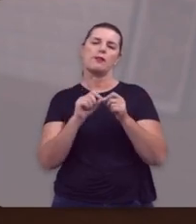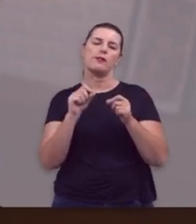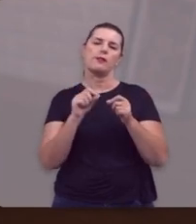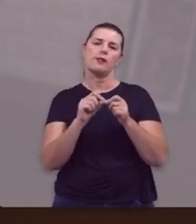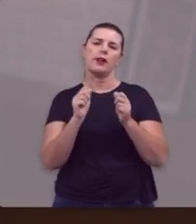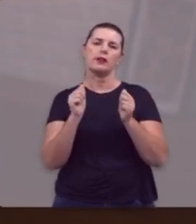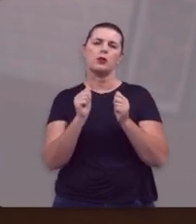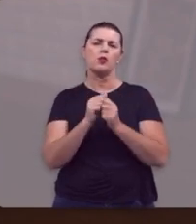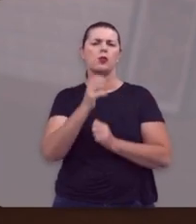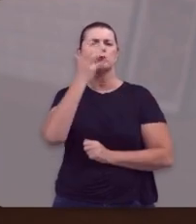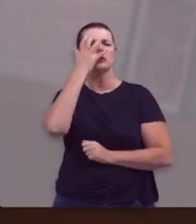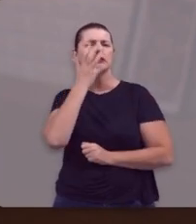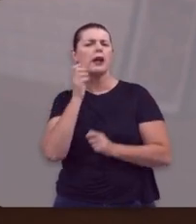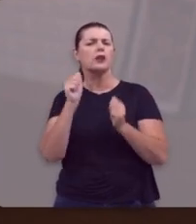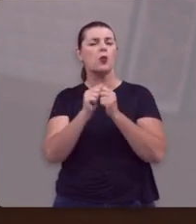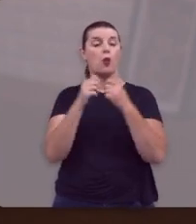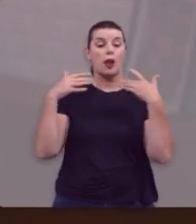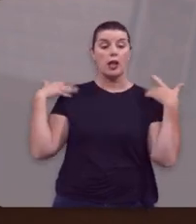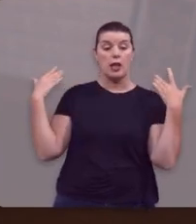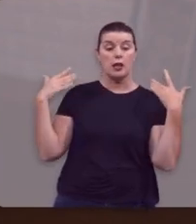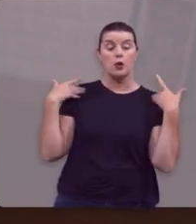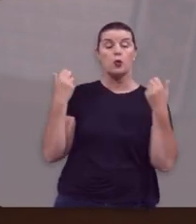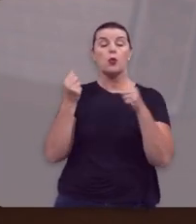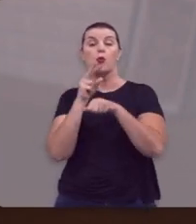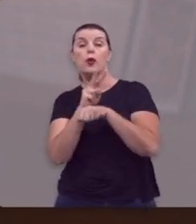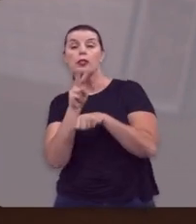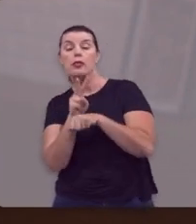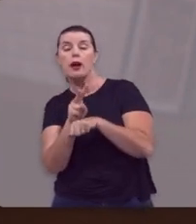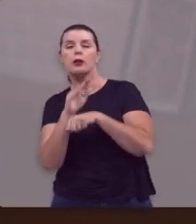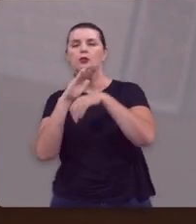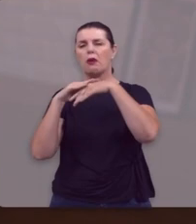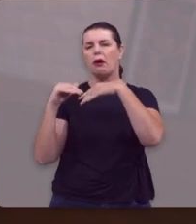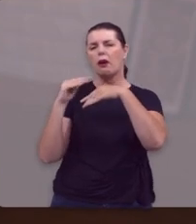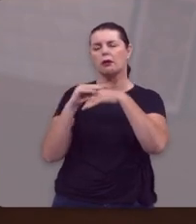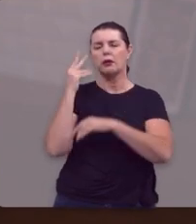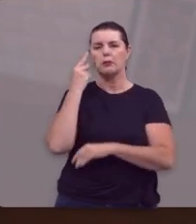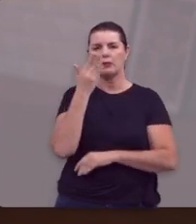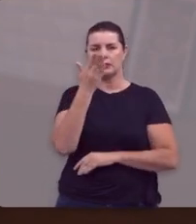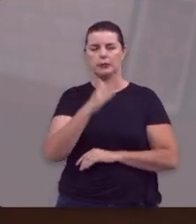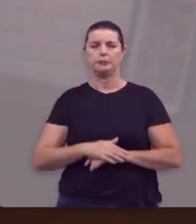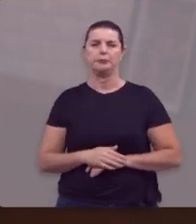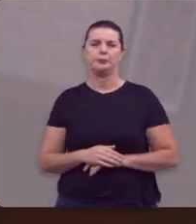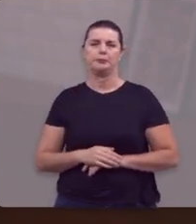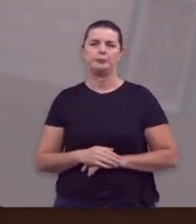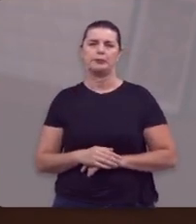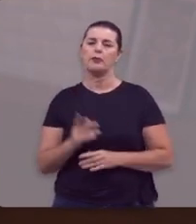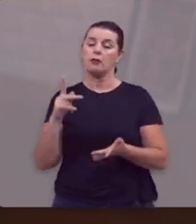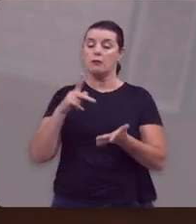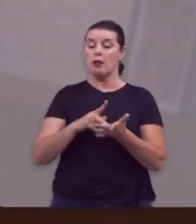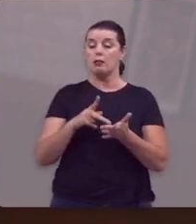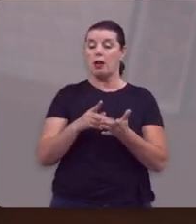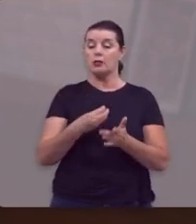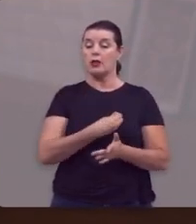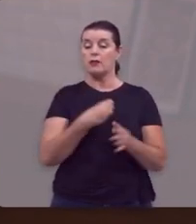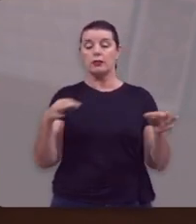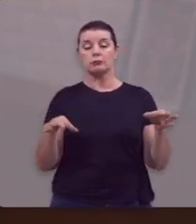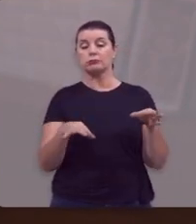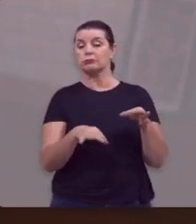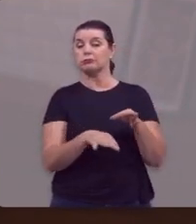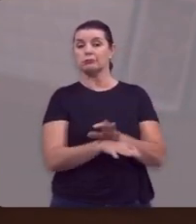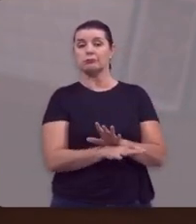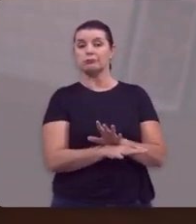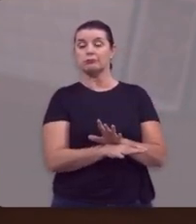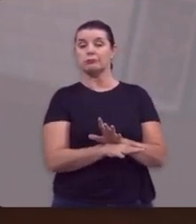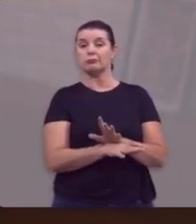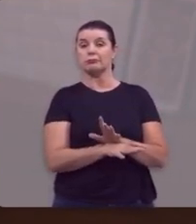Você tem acesso a tudo aquilo que a gente tem produzido com muita excelência, com muita alegria, com muito zelo, com muito